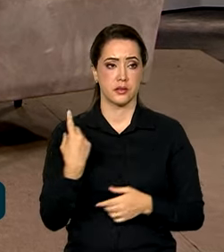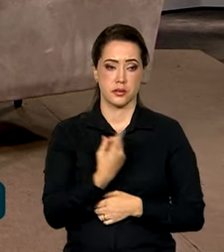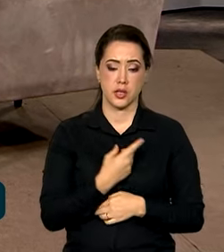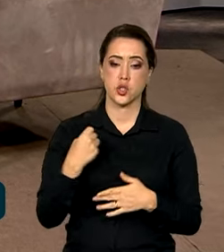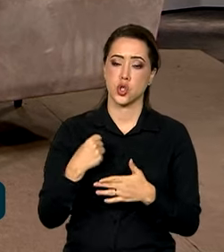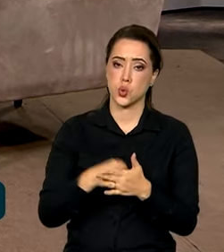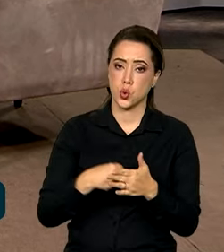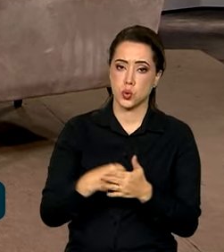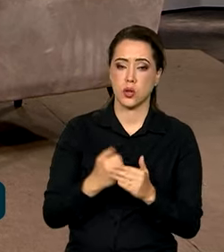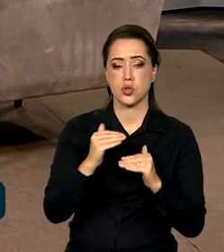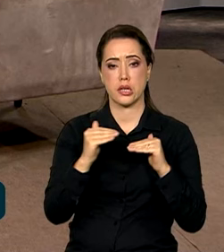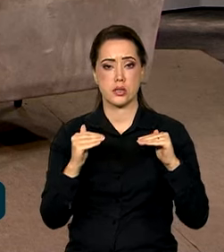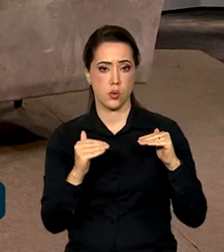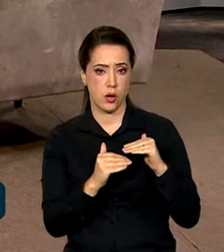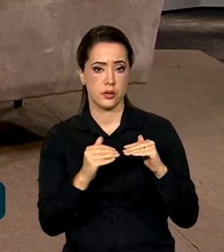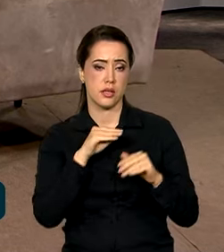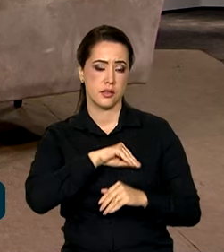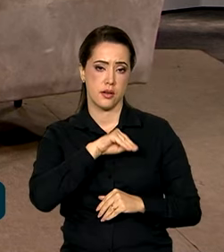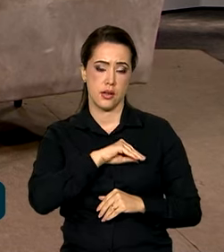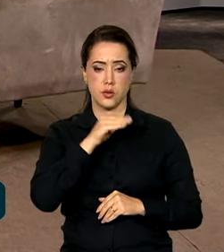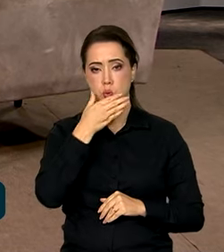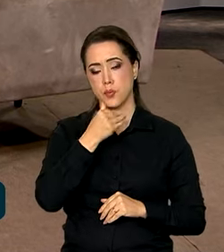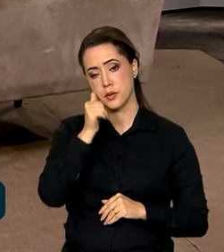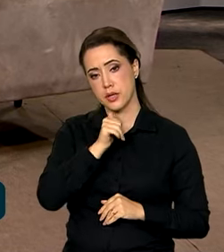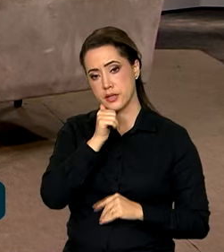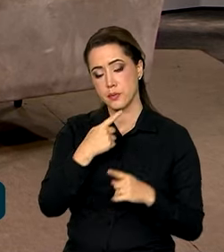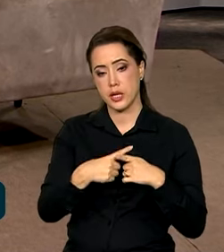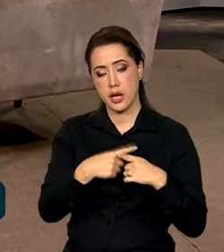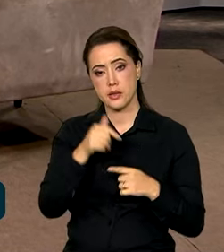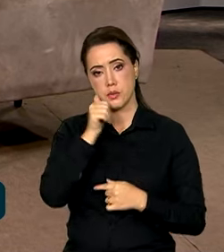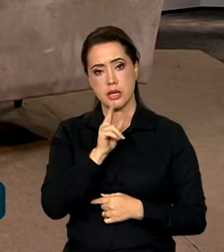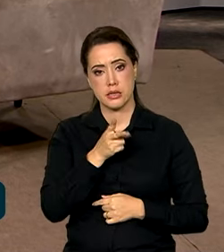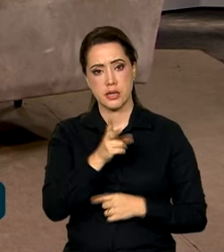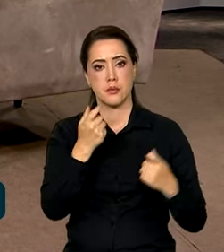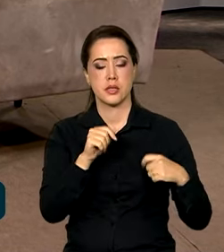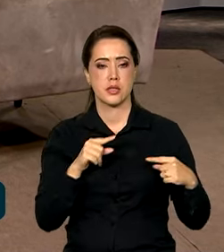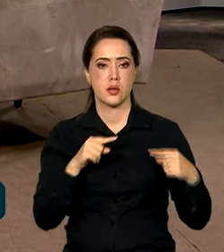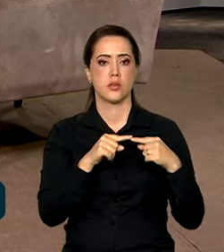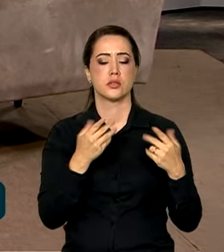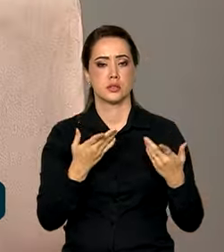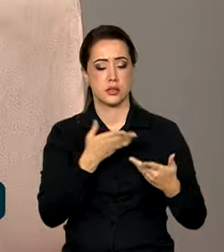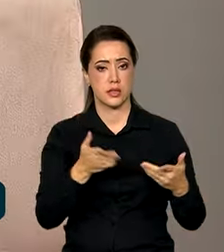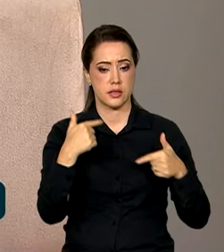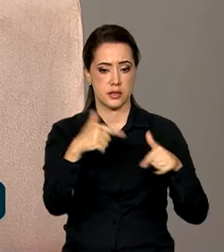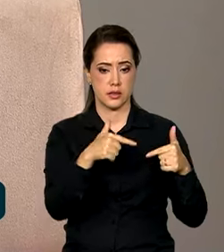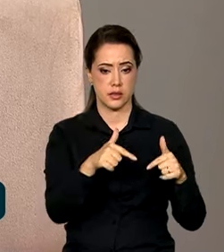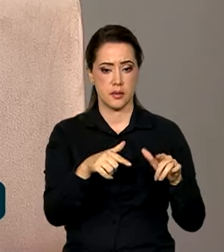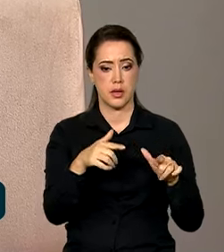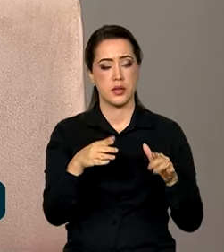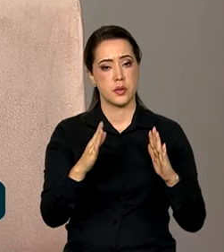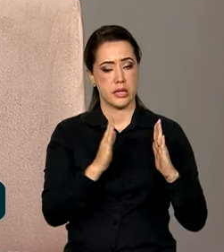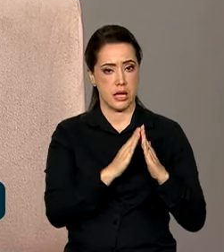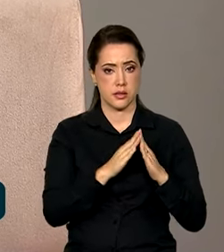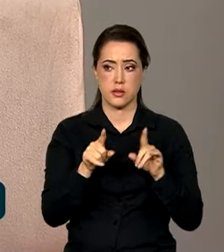gente enfrenta hoje da desigualdade salarial entre homens e mulheres, porque as mulheres sempre têm que conciliar este trabalho doméstico com